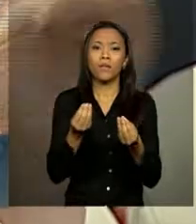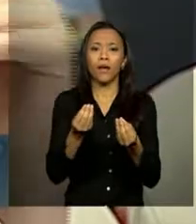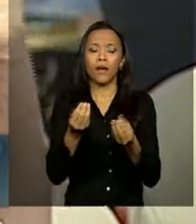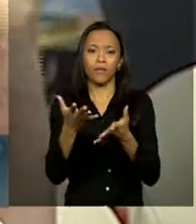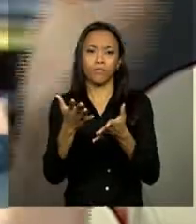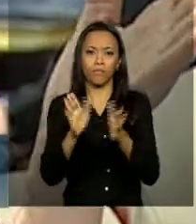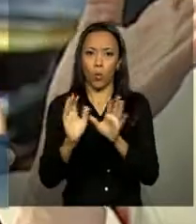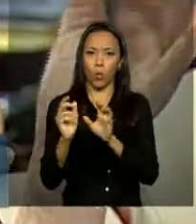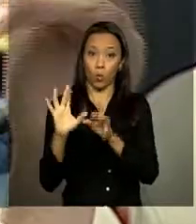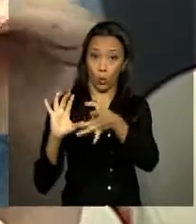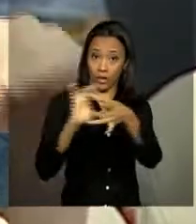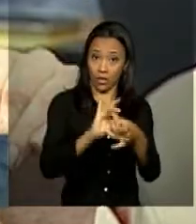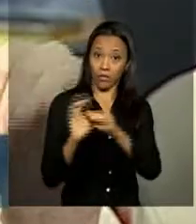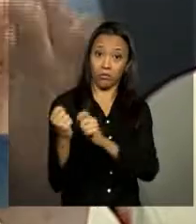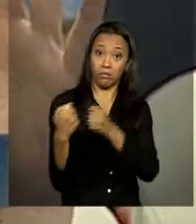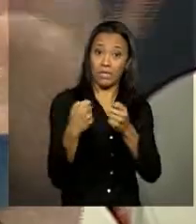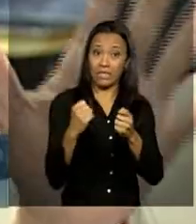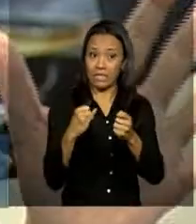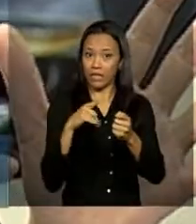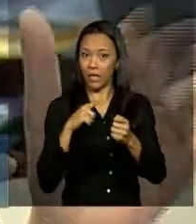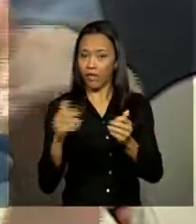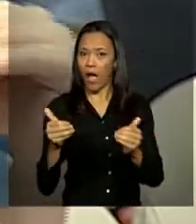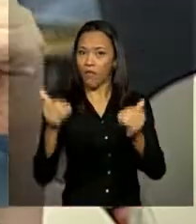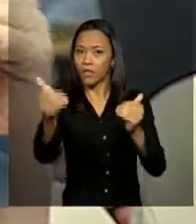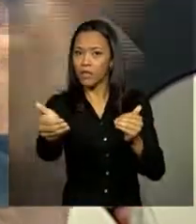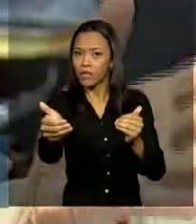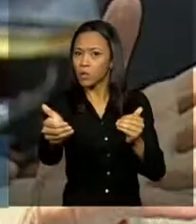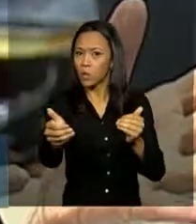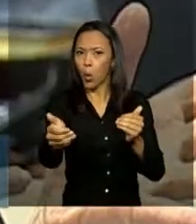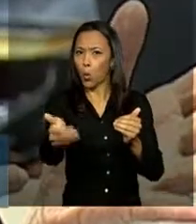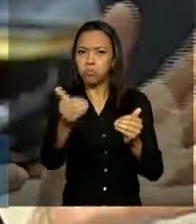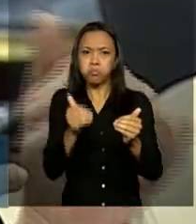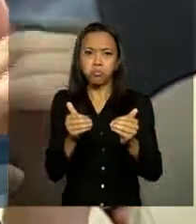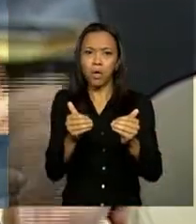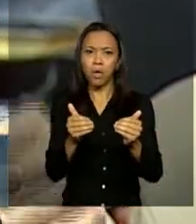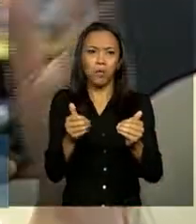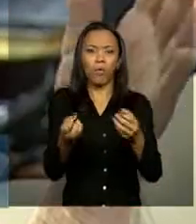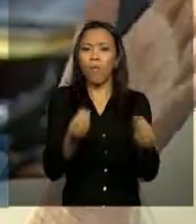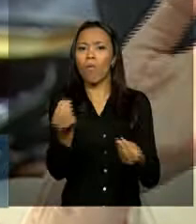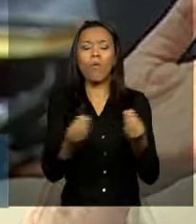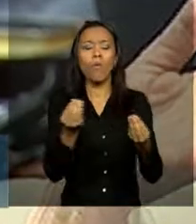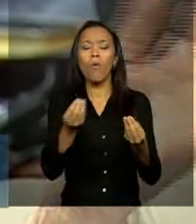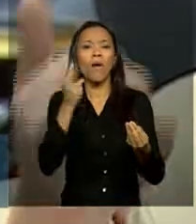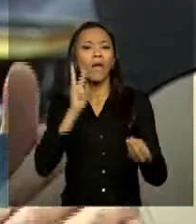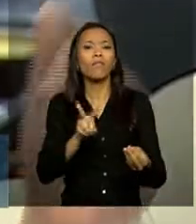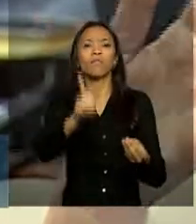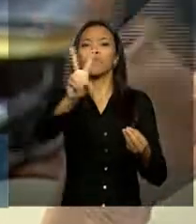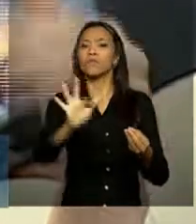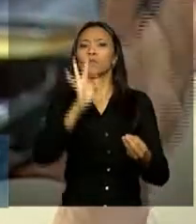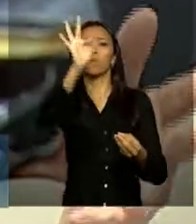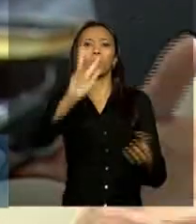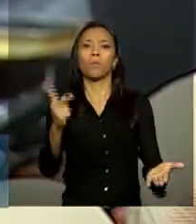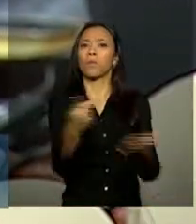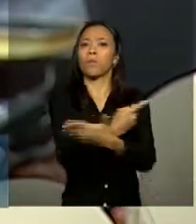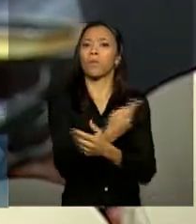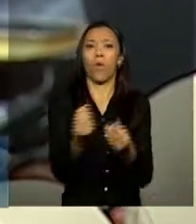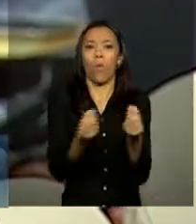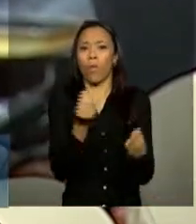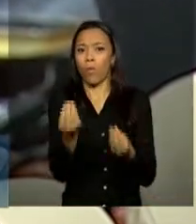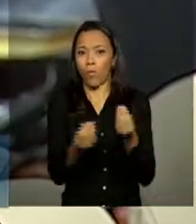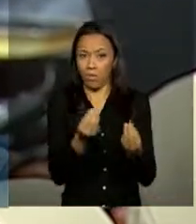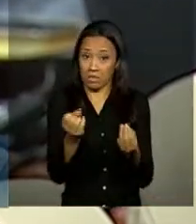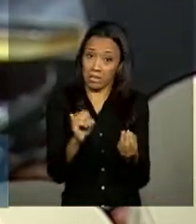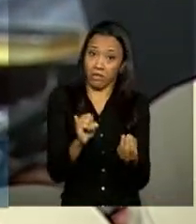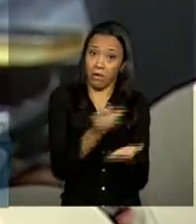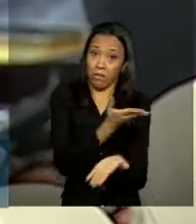Brasil, se houve avanço ou não, onde que está, e qual que a perspectiva de que se vai ou não haver punição com relação